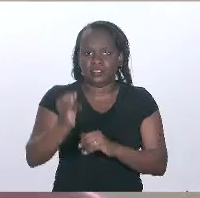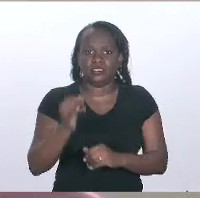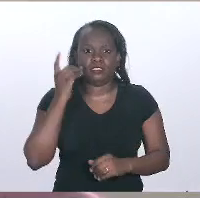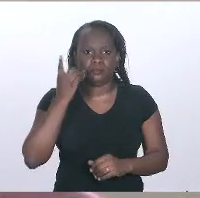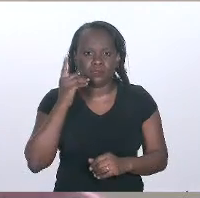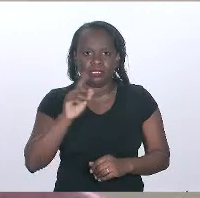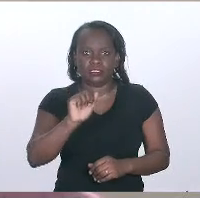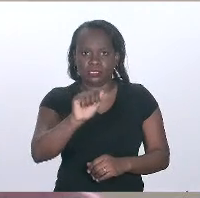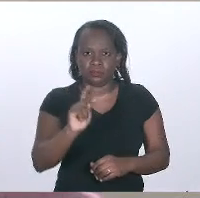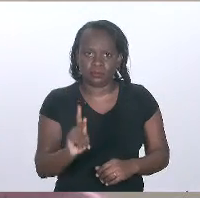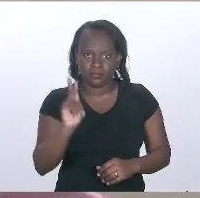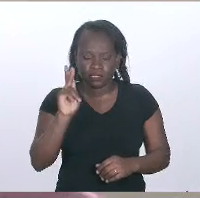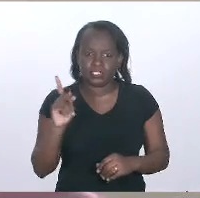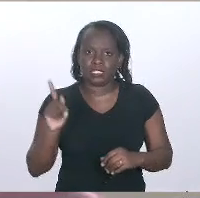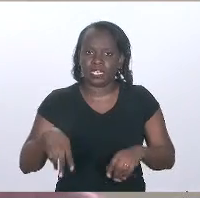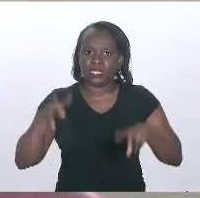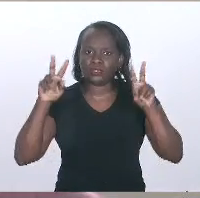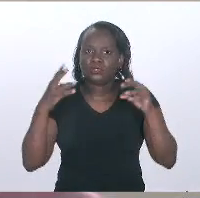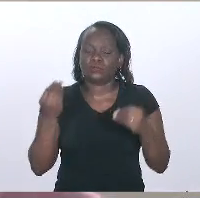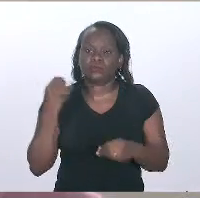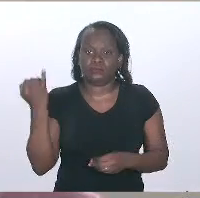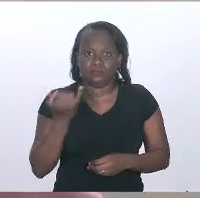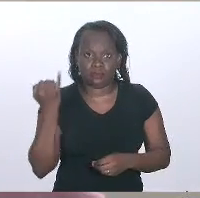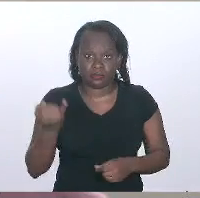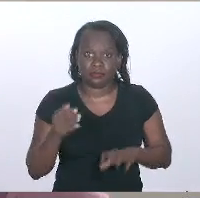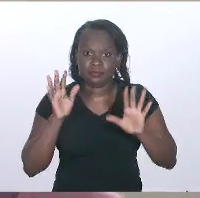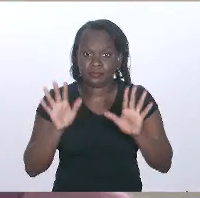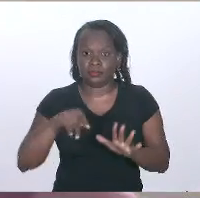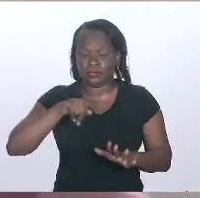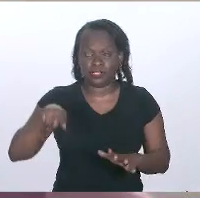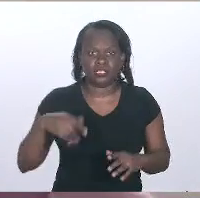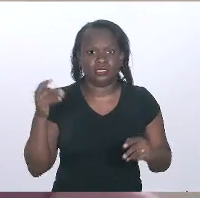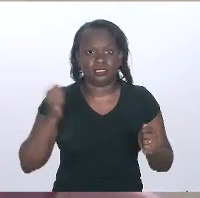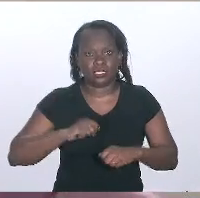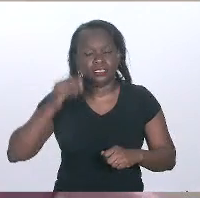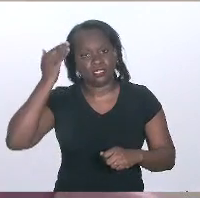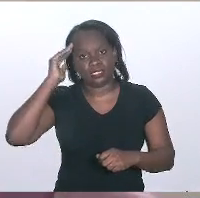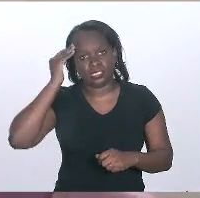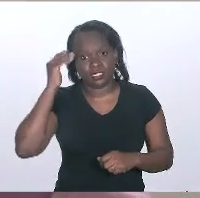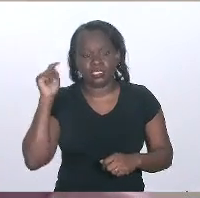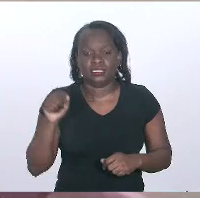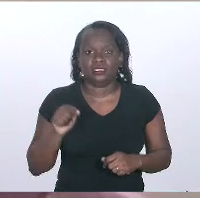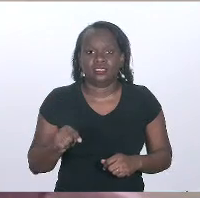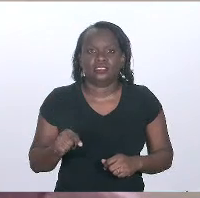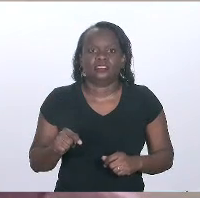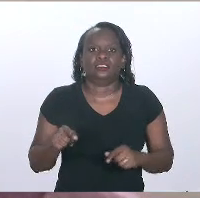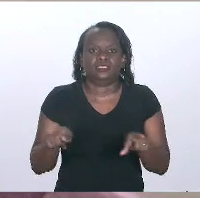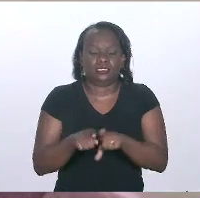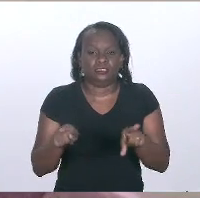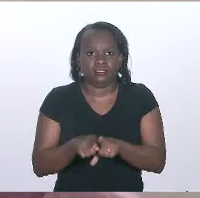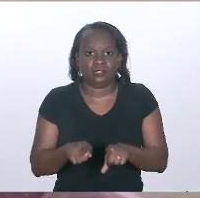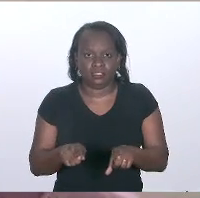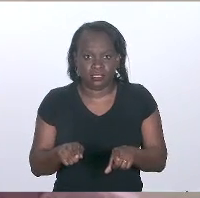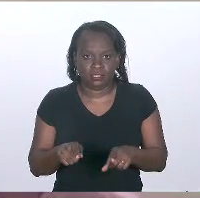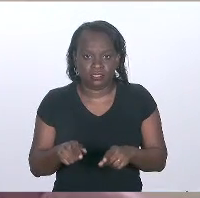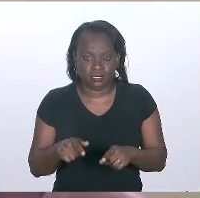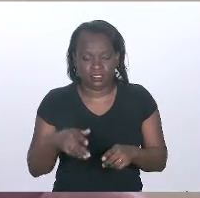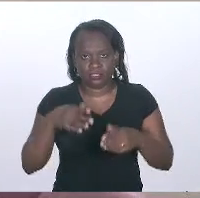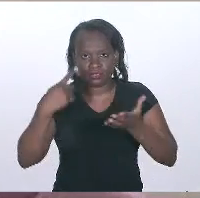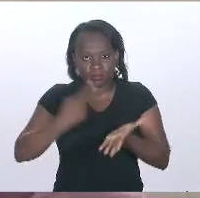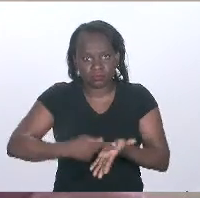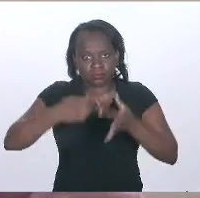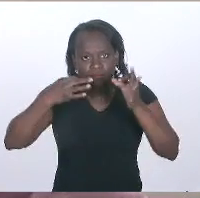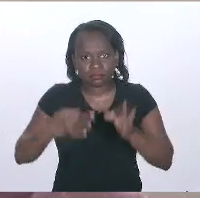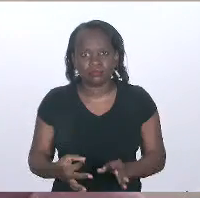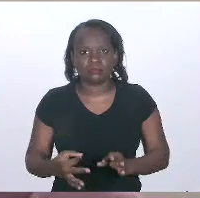Kinoploch, acho que é um assunto muito importante, mas que nós possamos entender aí também o que foi afirmado,